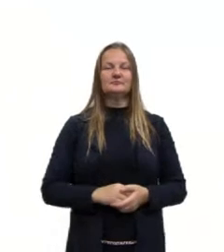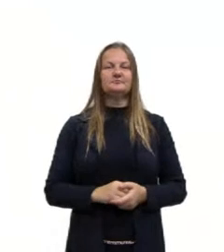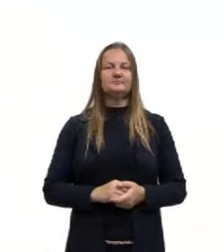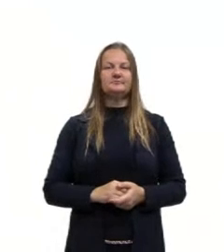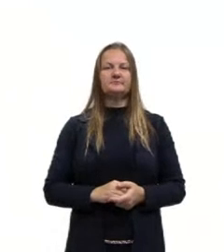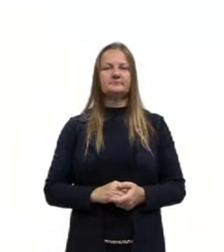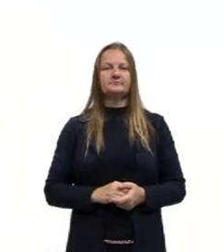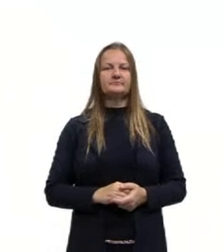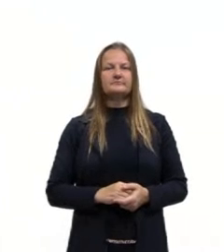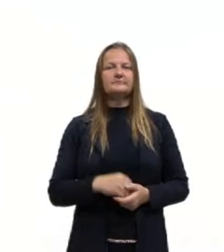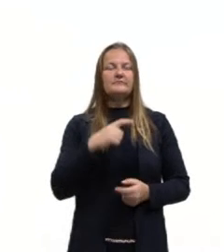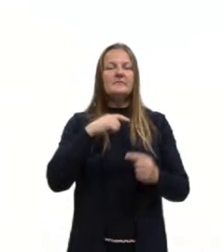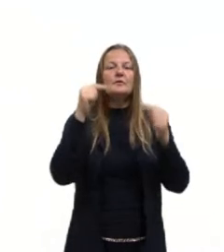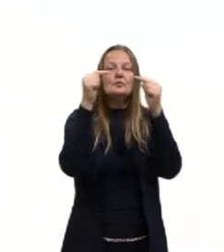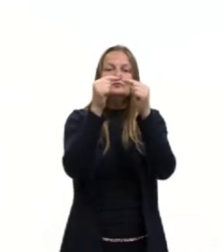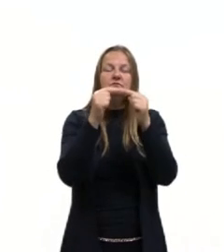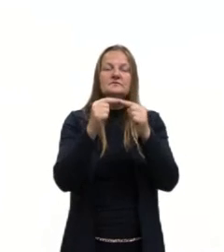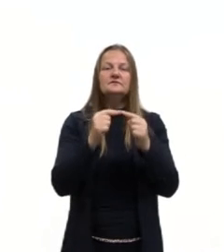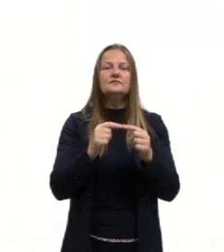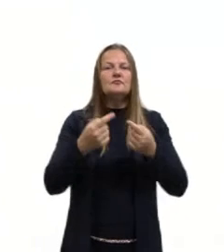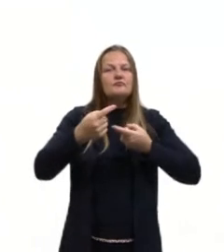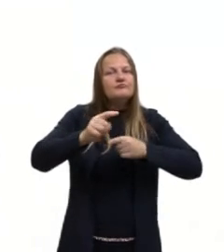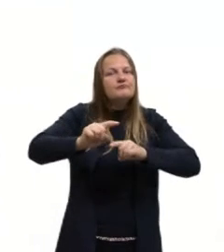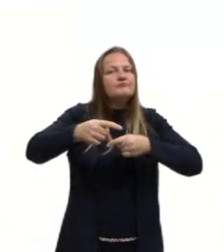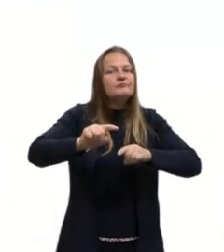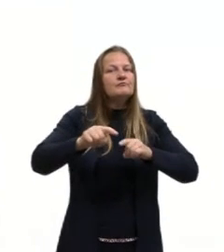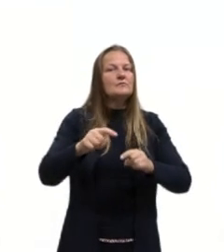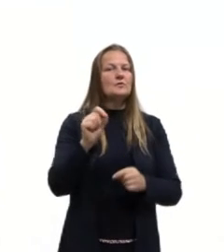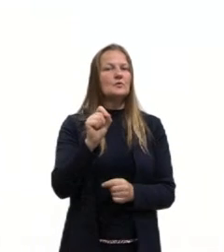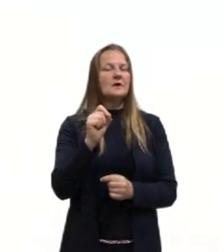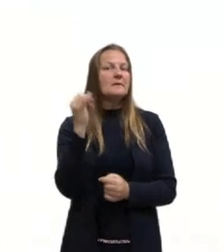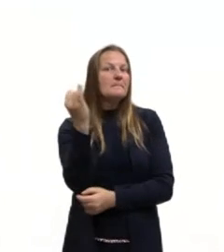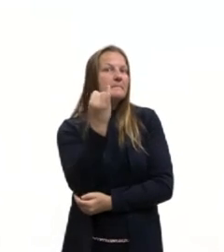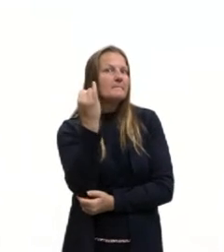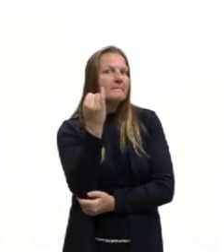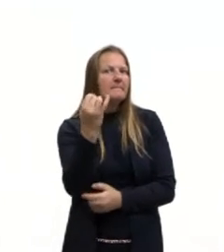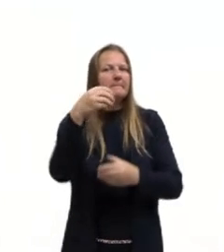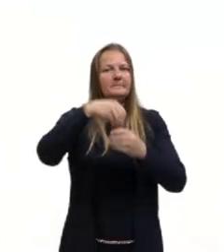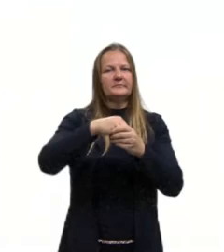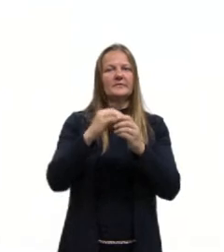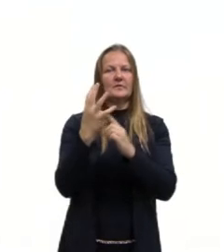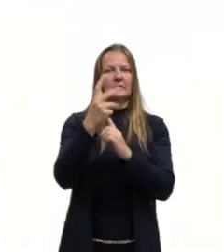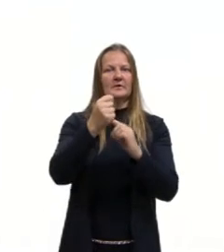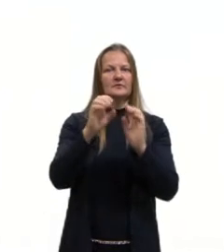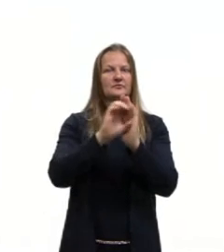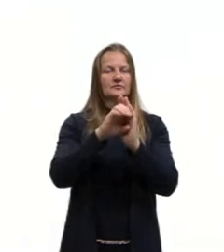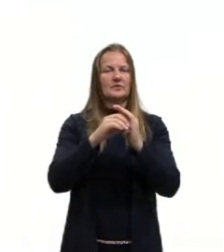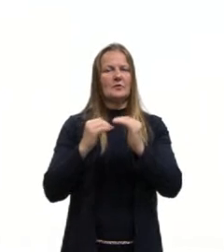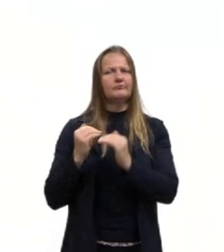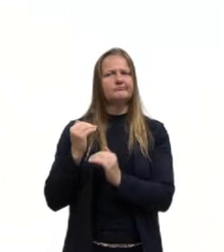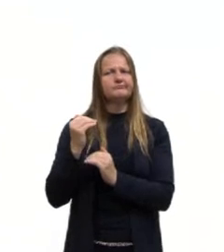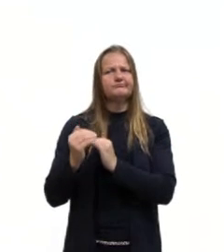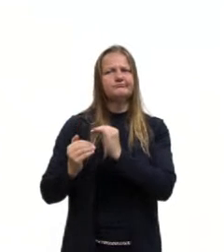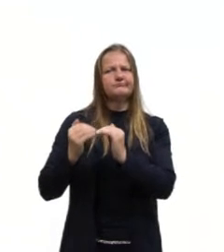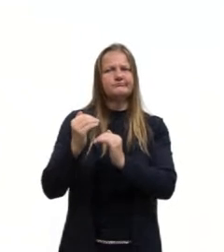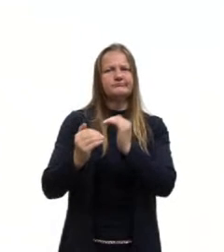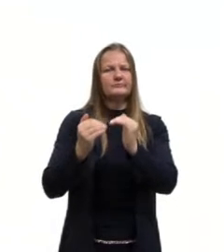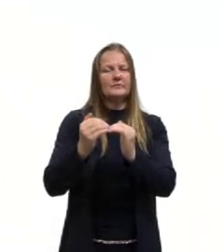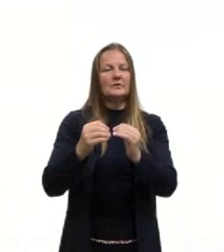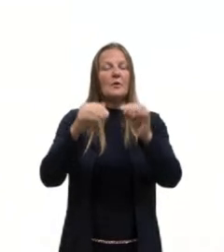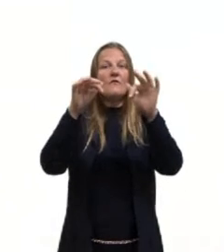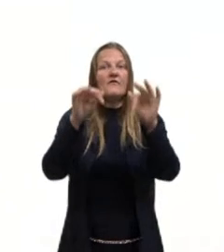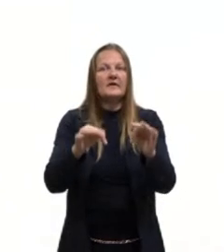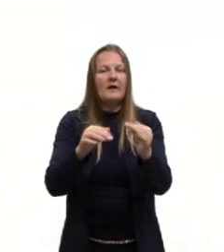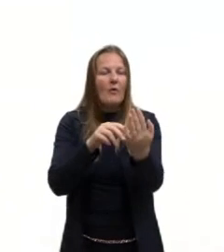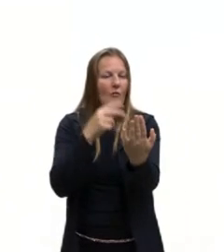ela tem um objetivo, o que importa na arte conceitual é o processo e não o resultado final.